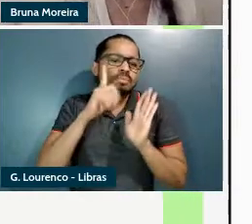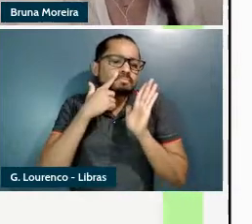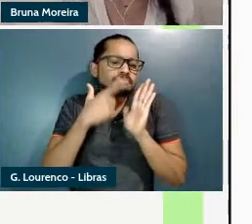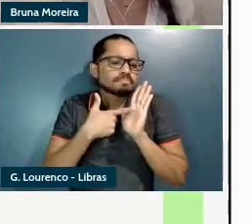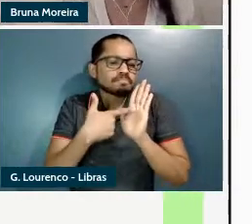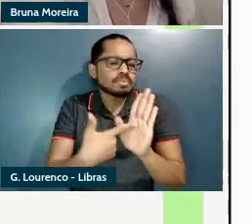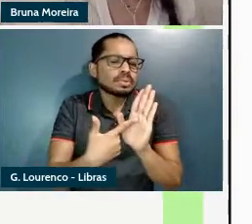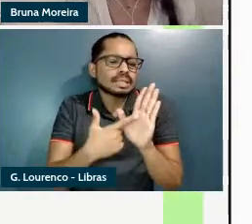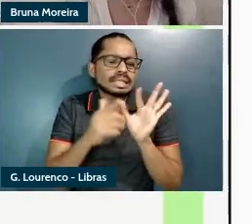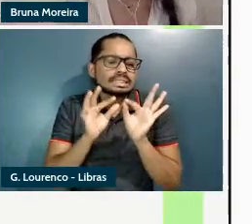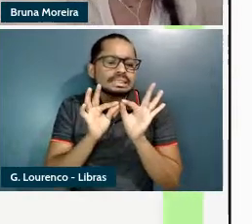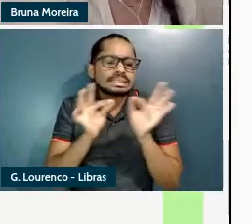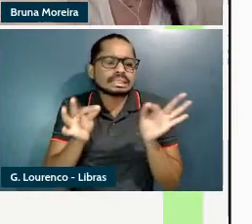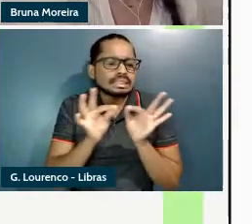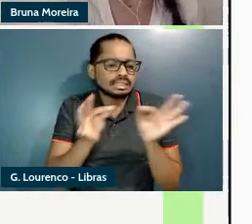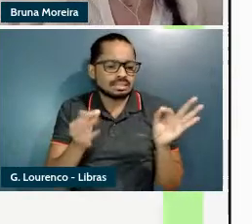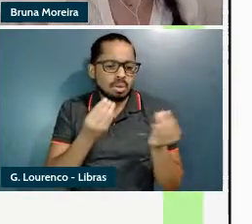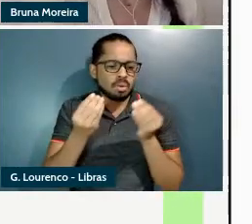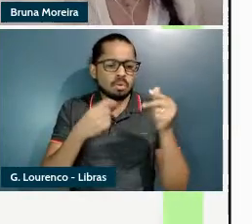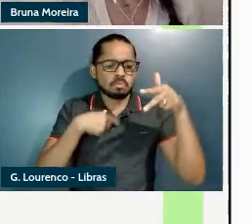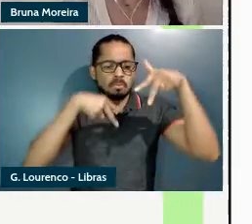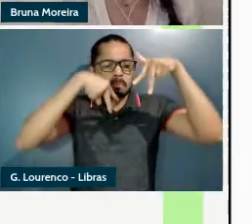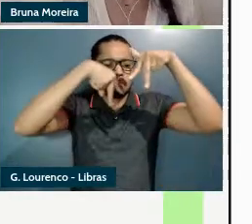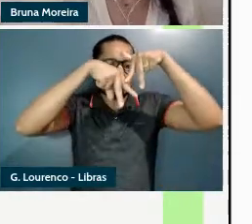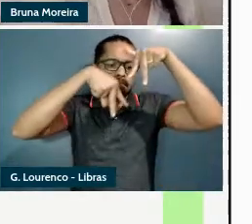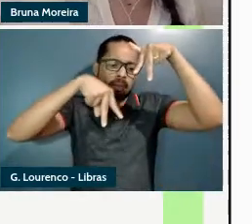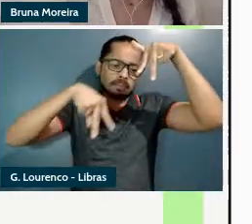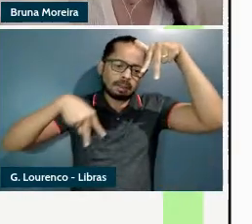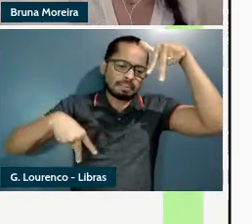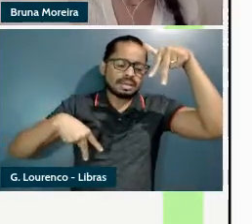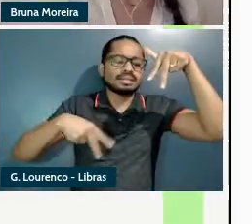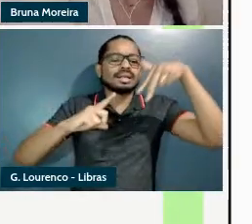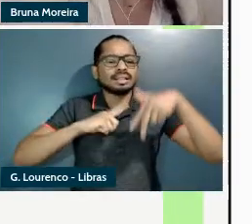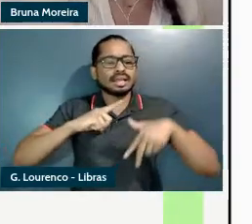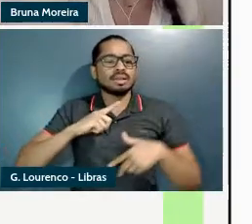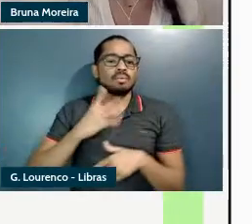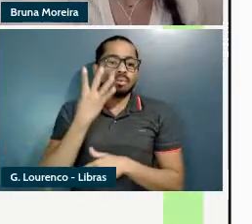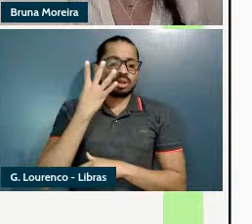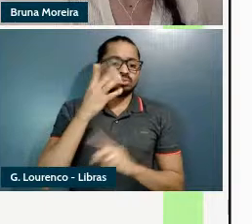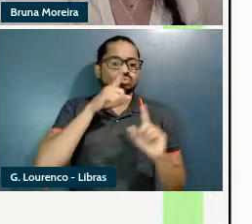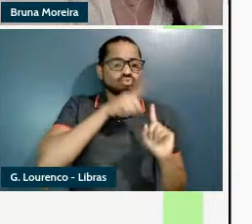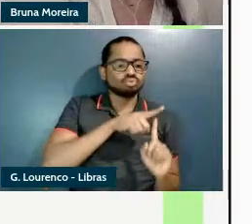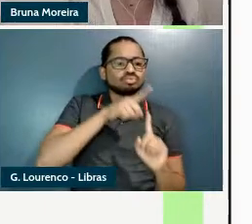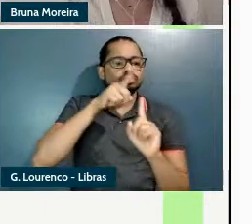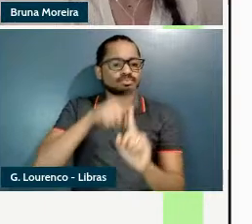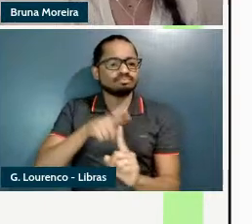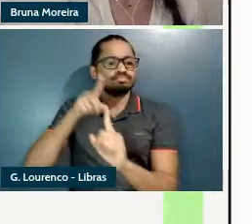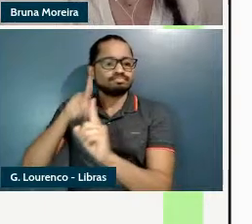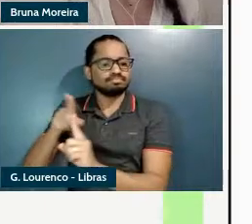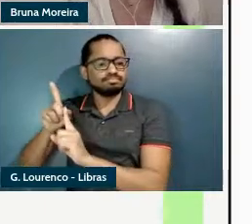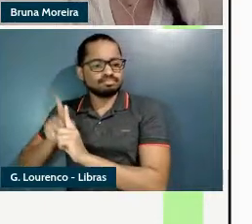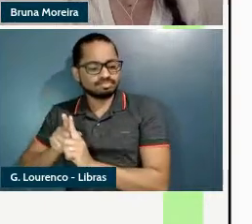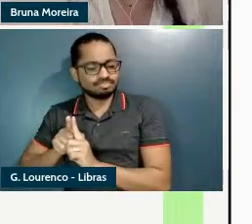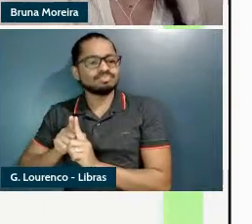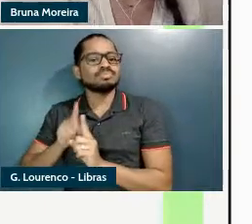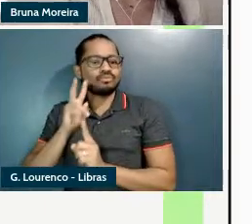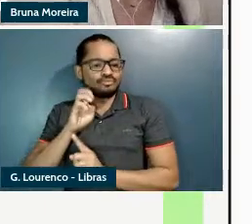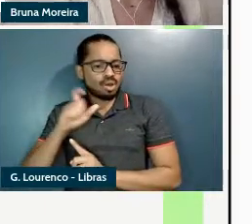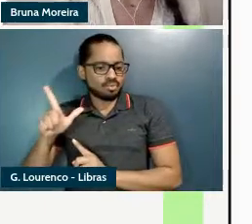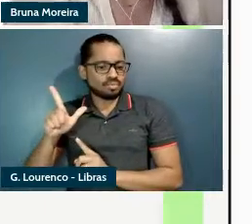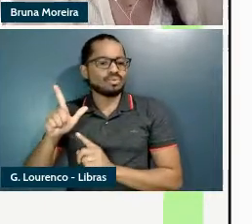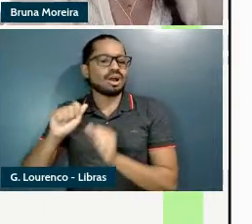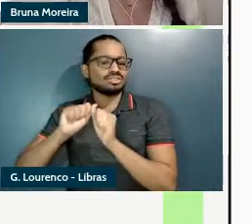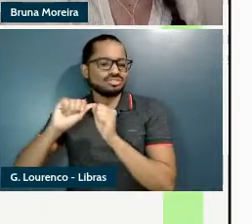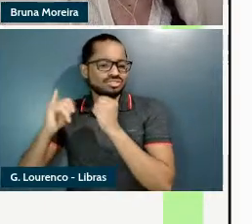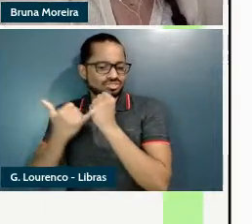classificação que eles propõem de quatro tipos de adjetivos em Vell em que a gente vê